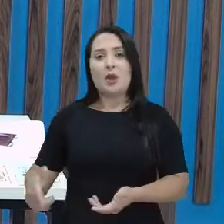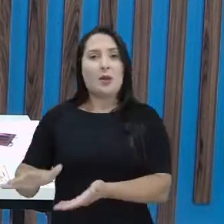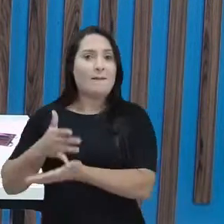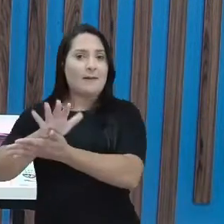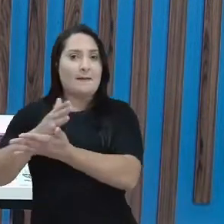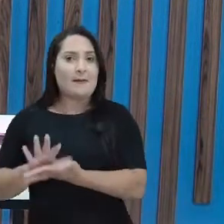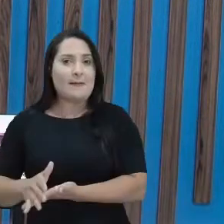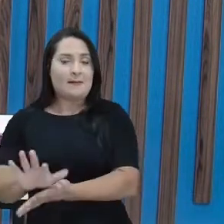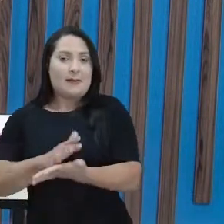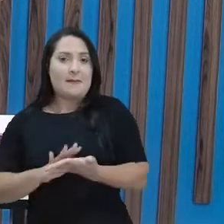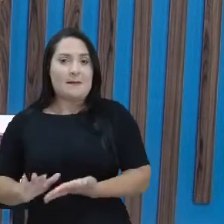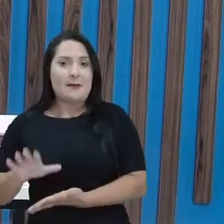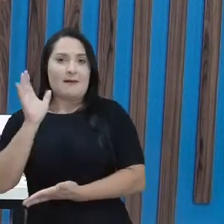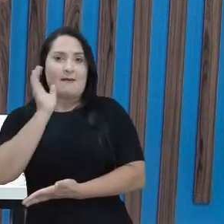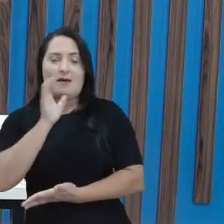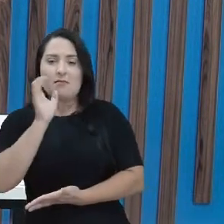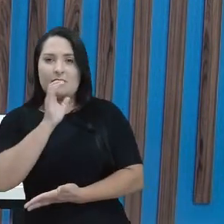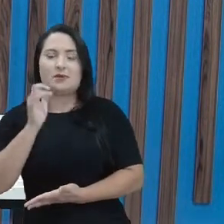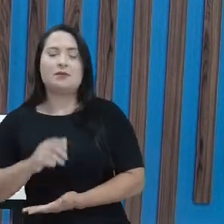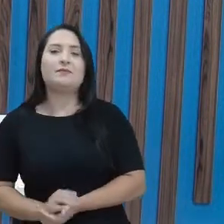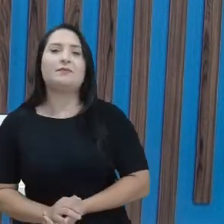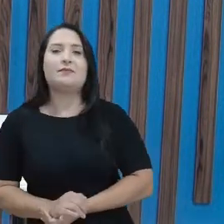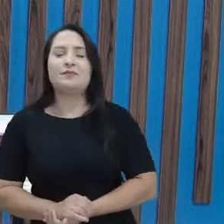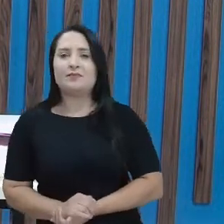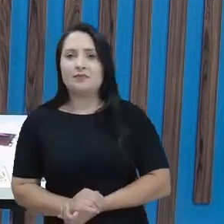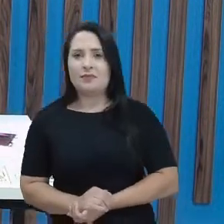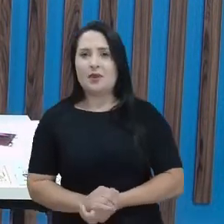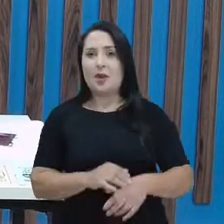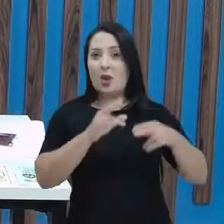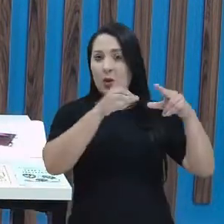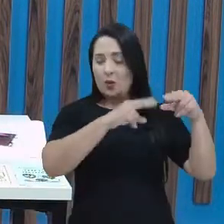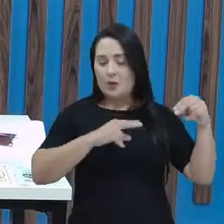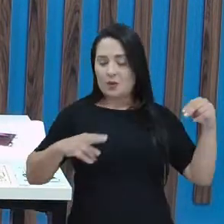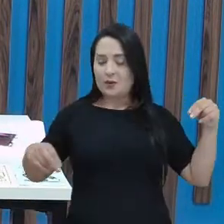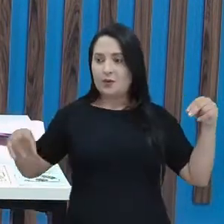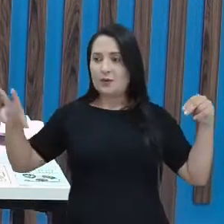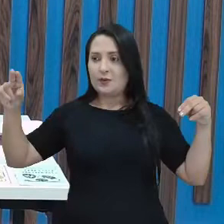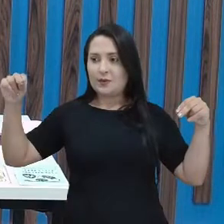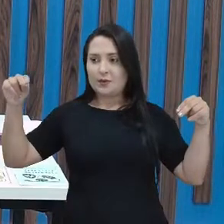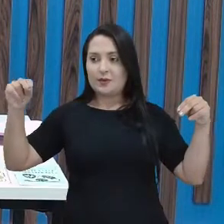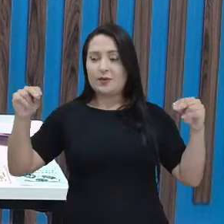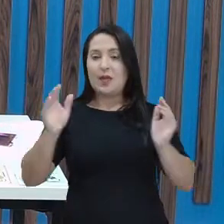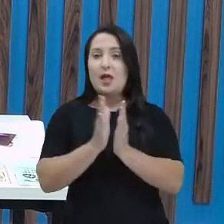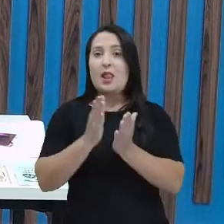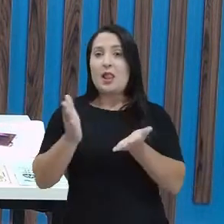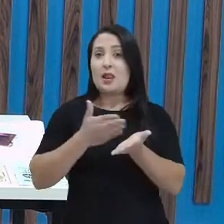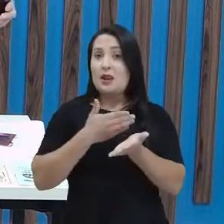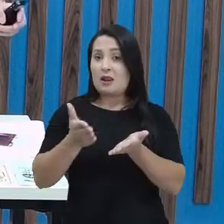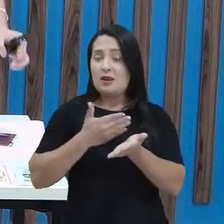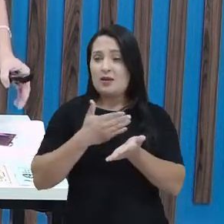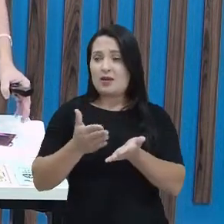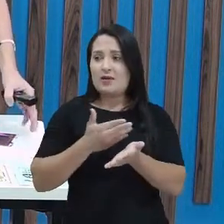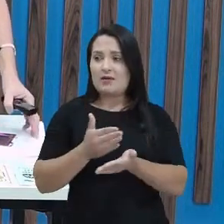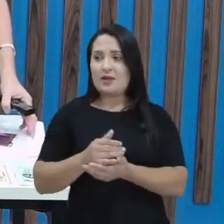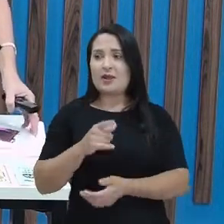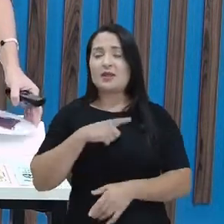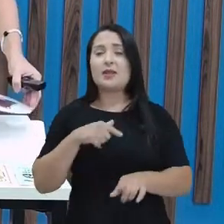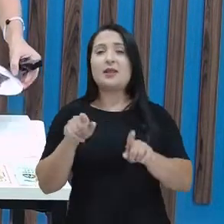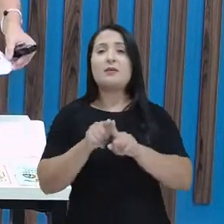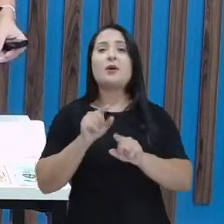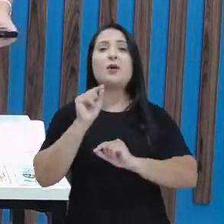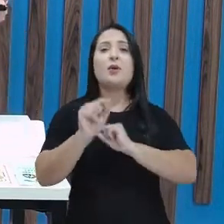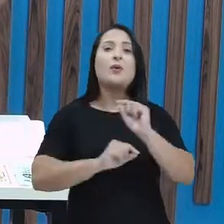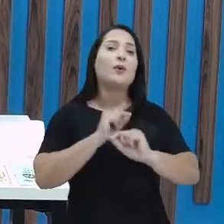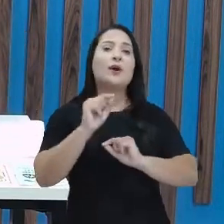mais rapidinho com o pondeiro. E o cordel, olha só, em livretos. E geralmente tem o quê?